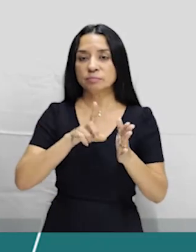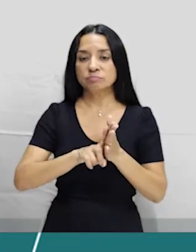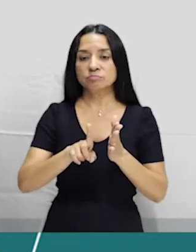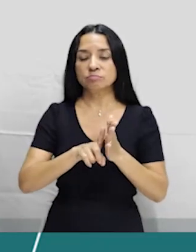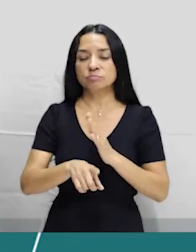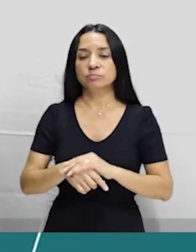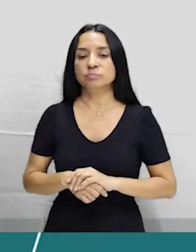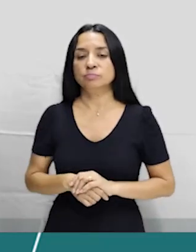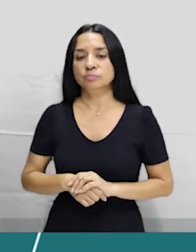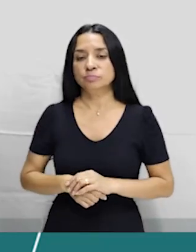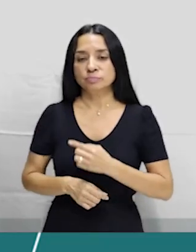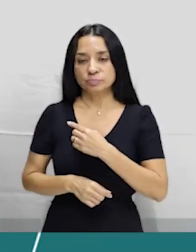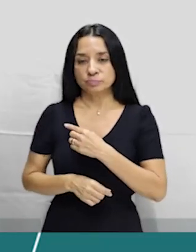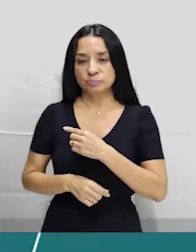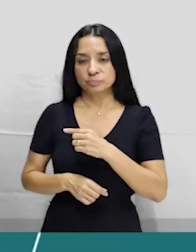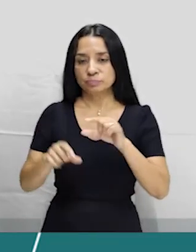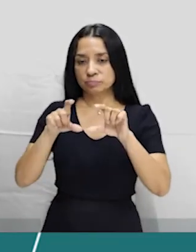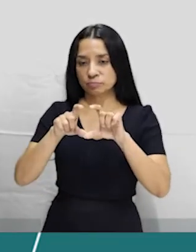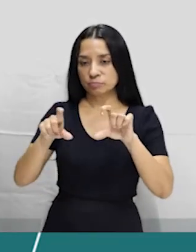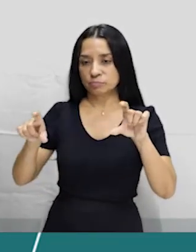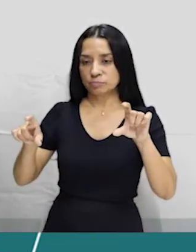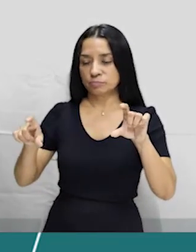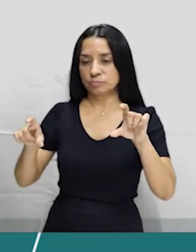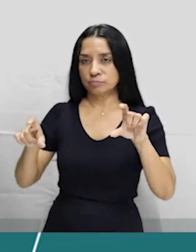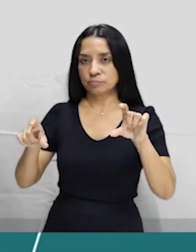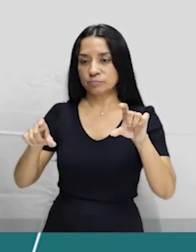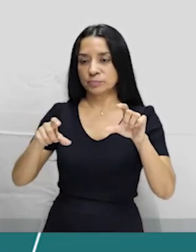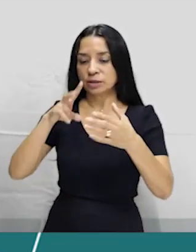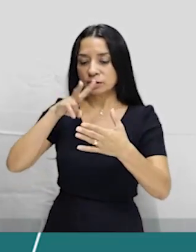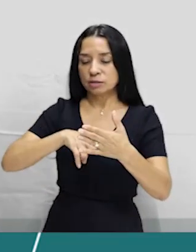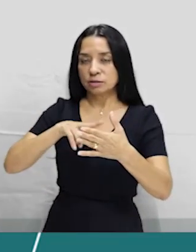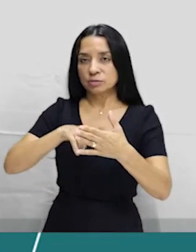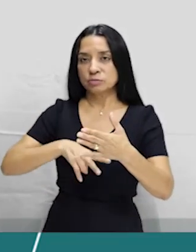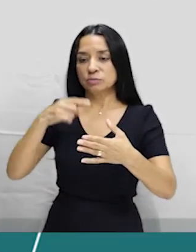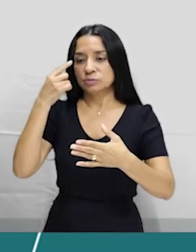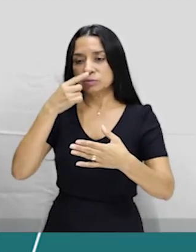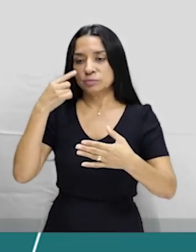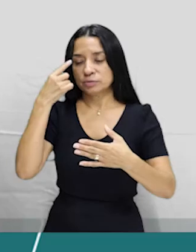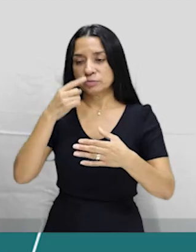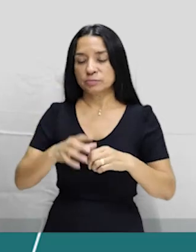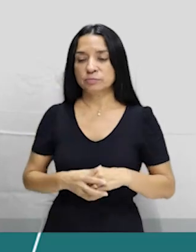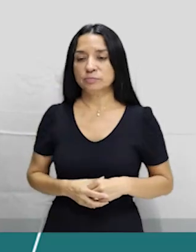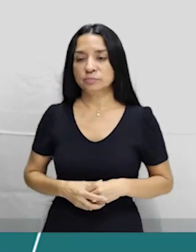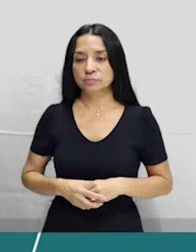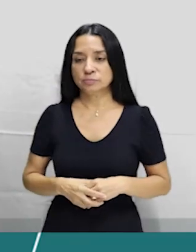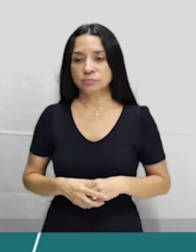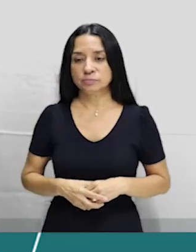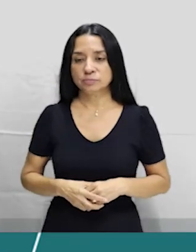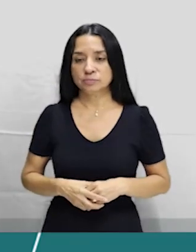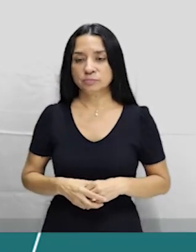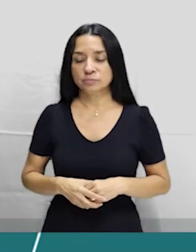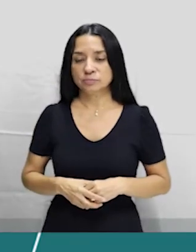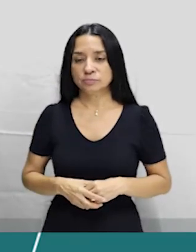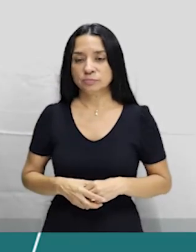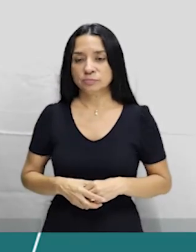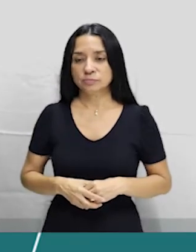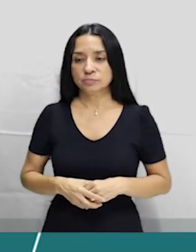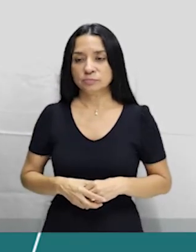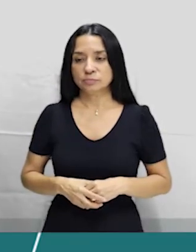Se a frase, se a lugar em Buenos Aires do 21